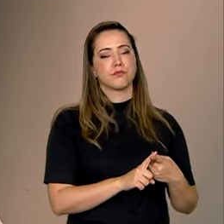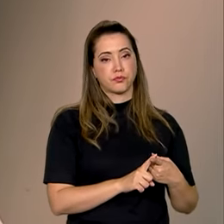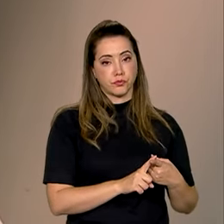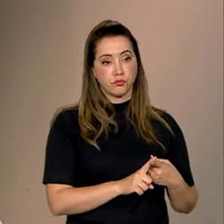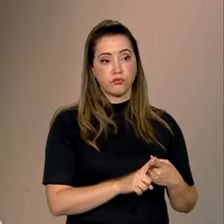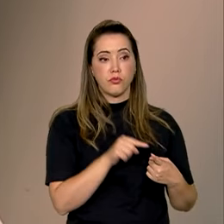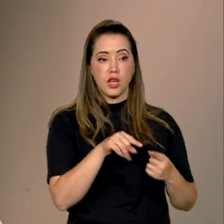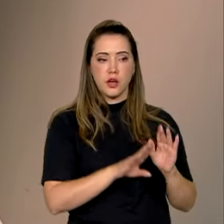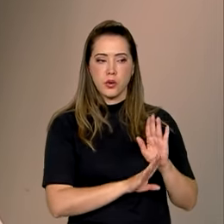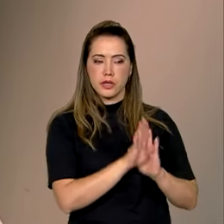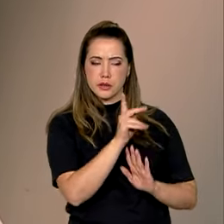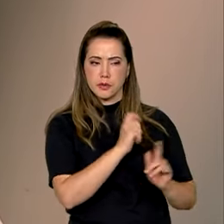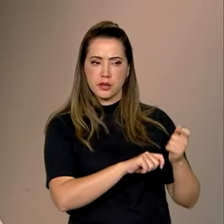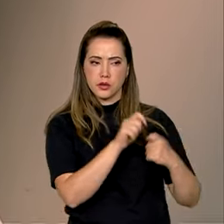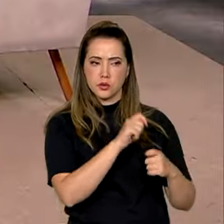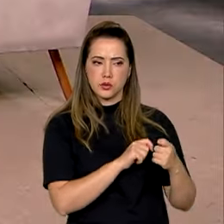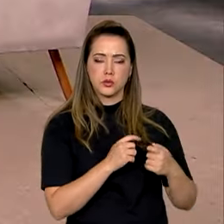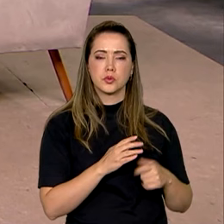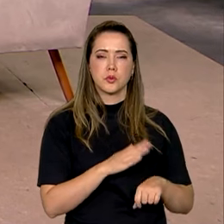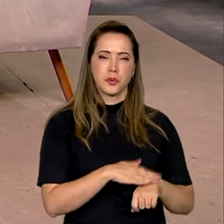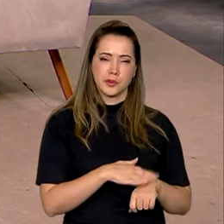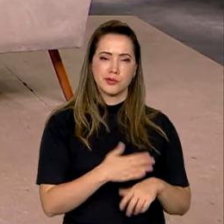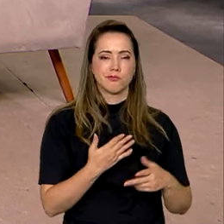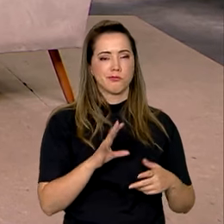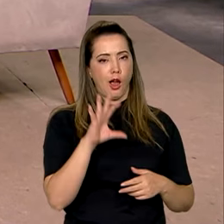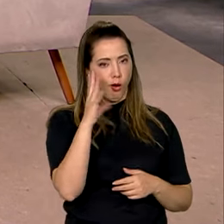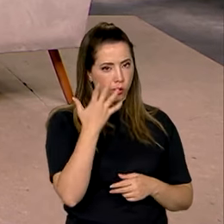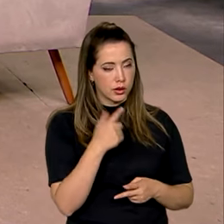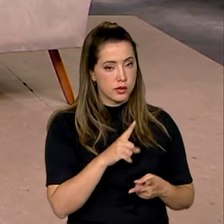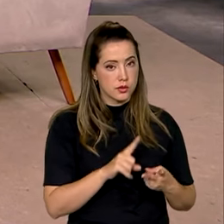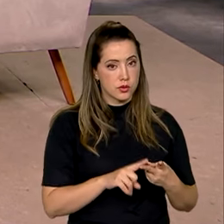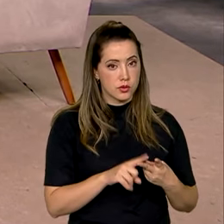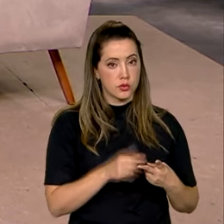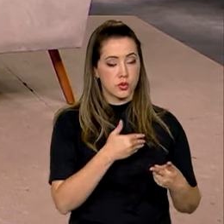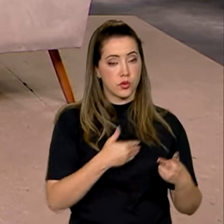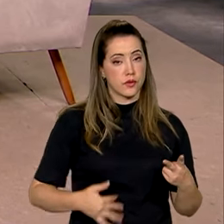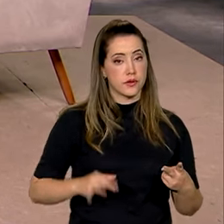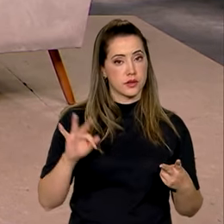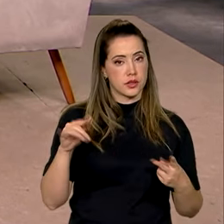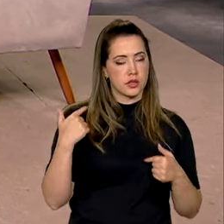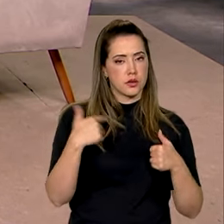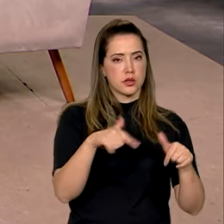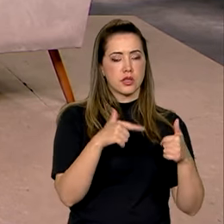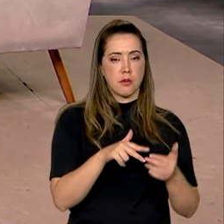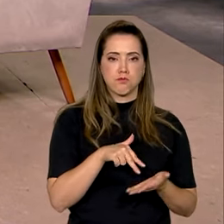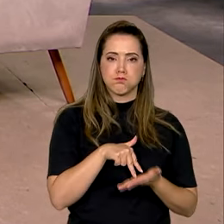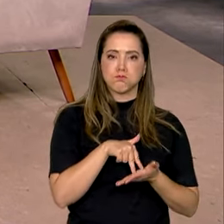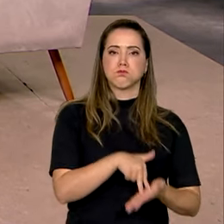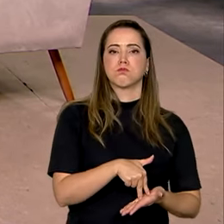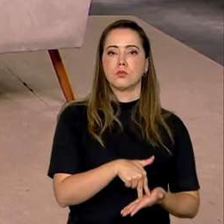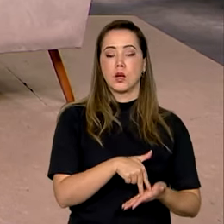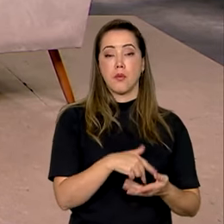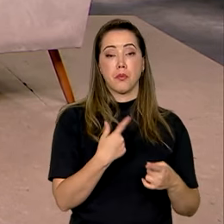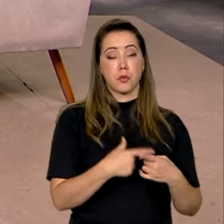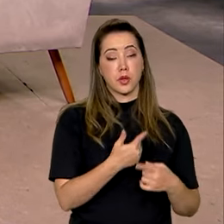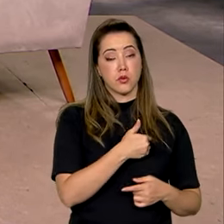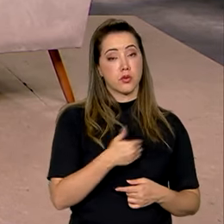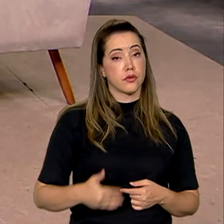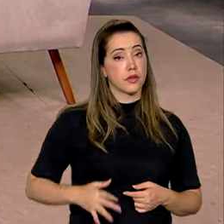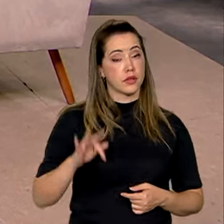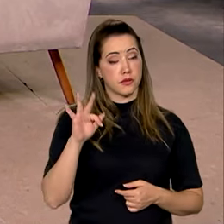econômica. Esse cenário, ele é muito sensível para isso. O segundo ponto é que realmente o governo federal vem atuando de forma firme, porque o governo federal